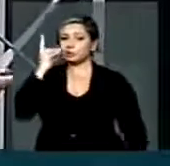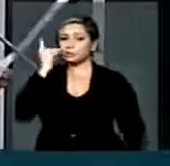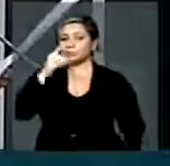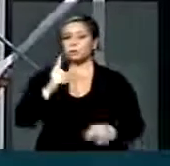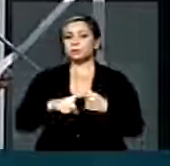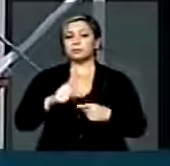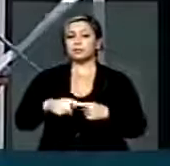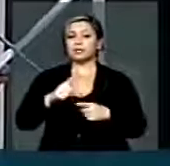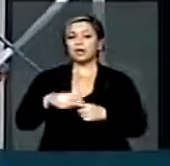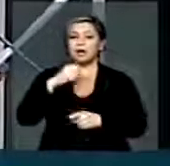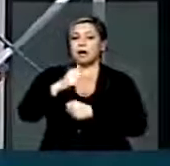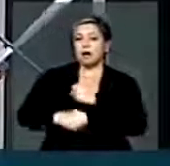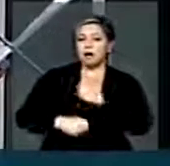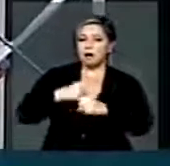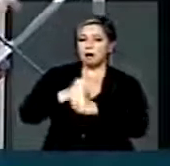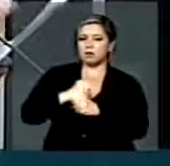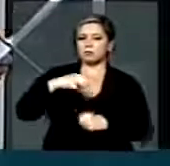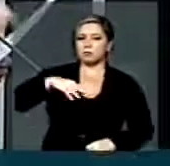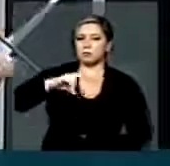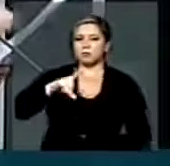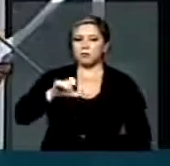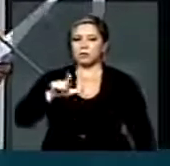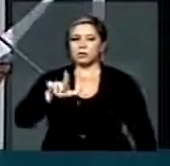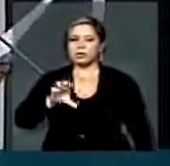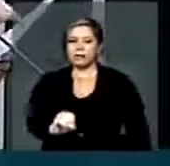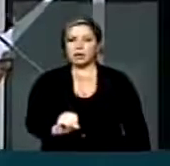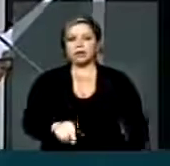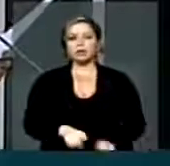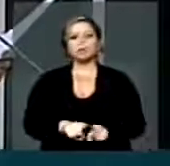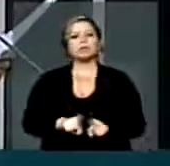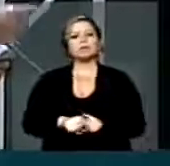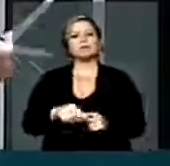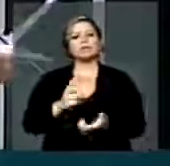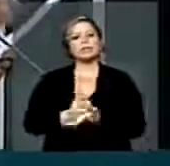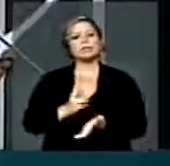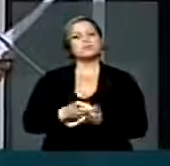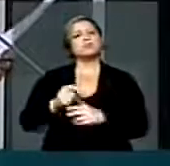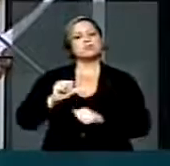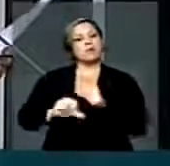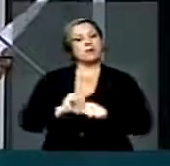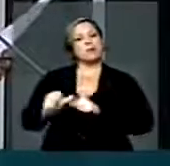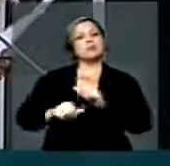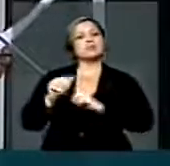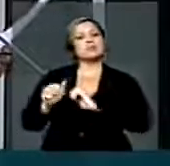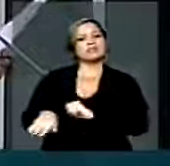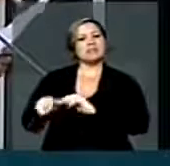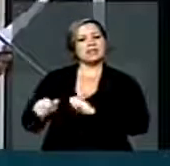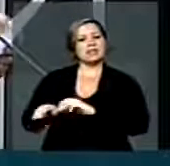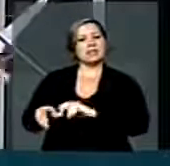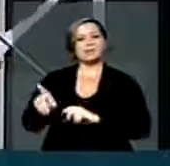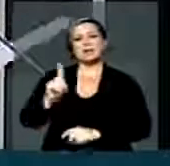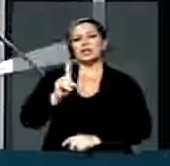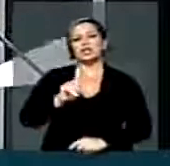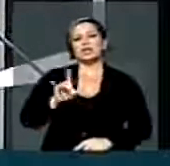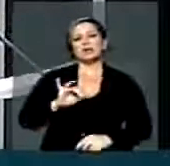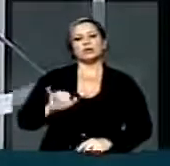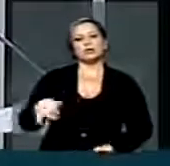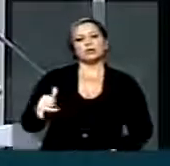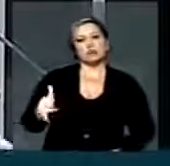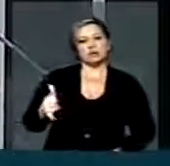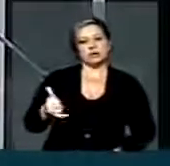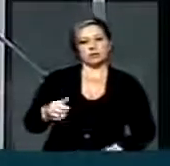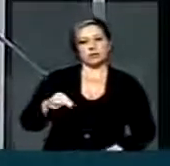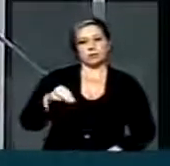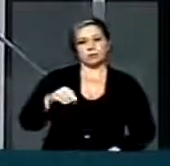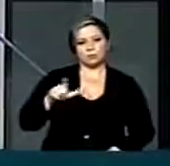para que no ano do modelo do veículo só possa ser modificado a partir de setembro de cada ano e não mais a partir de janeiro de cada